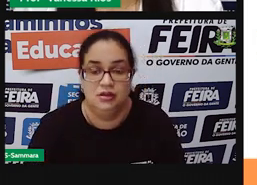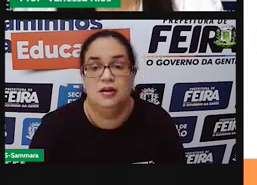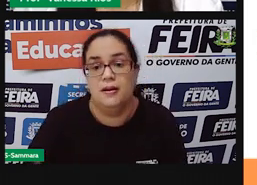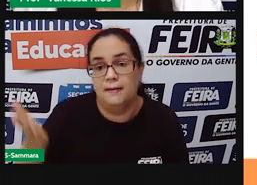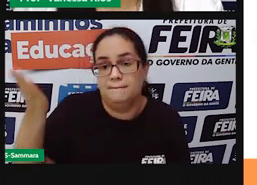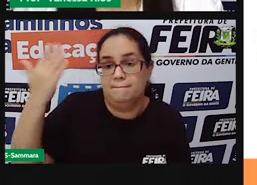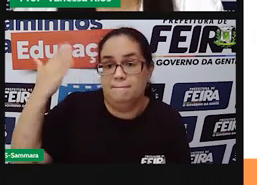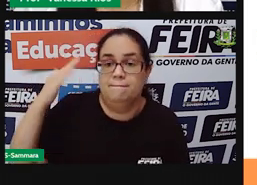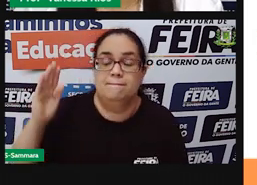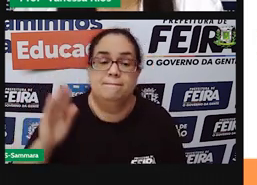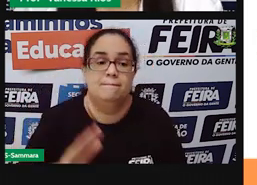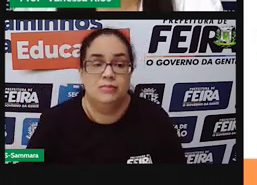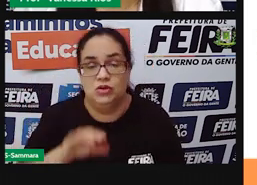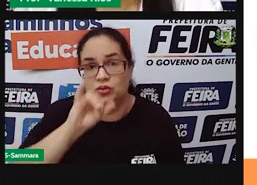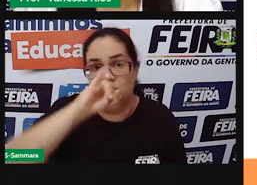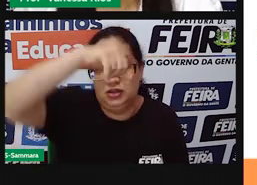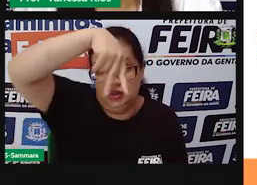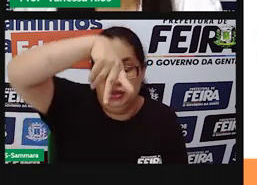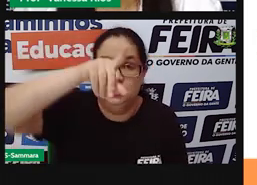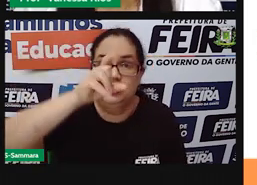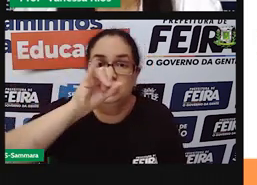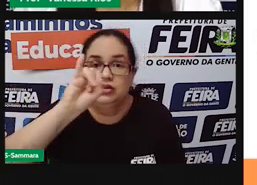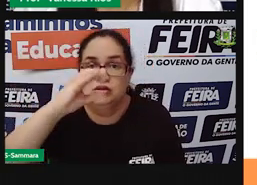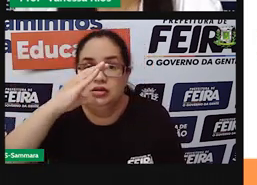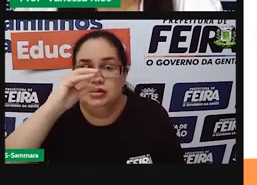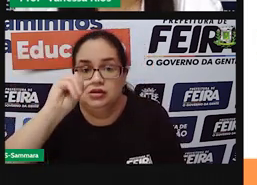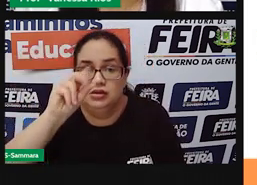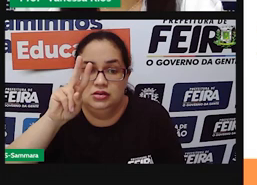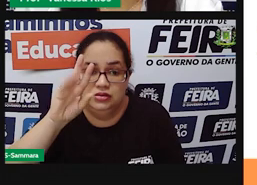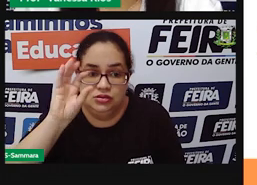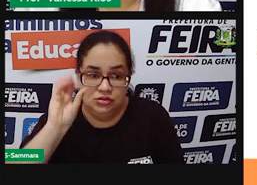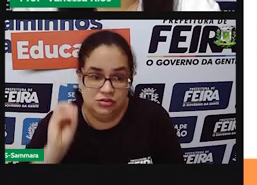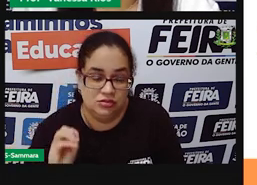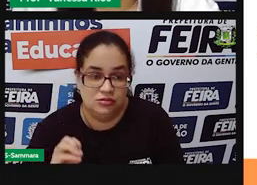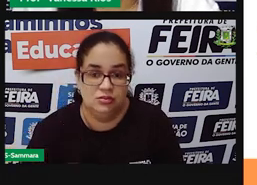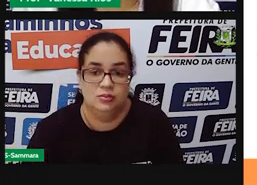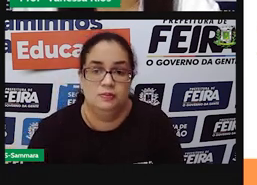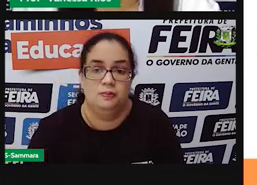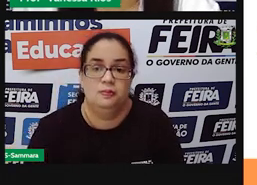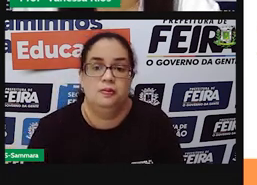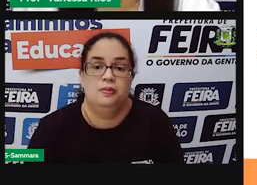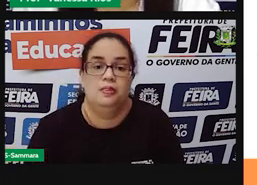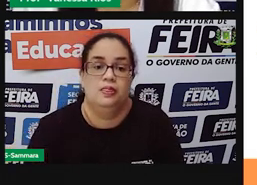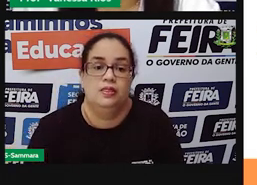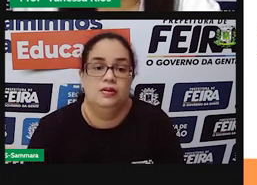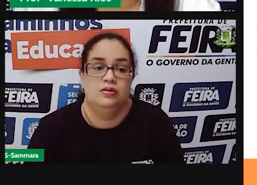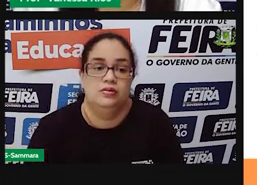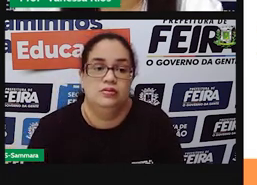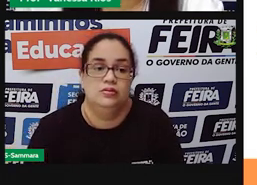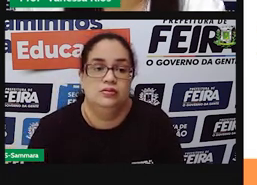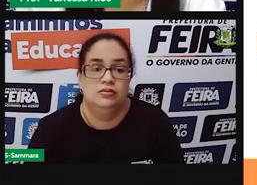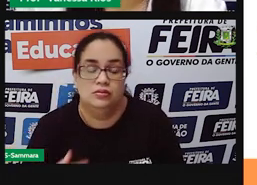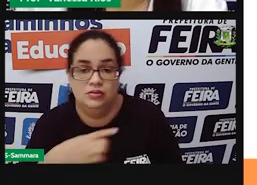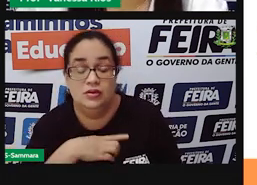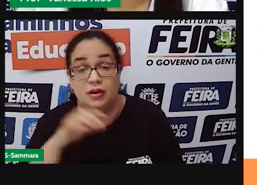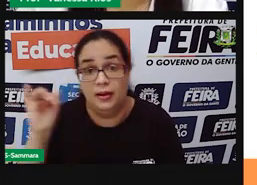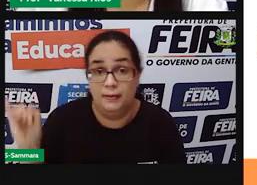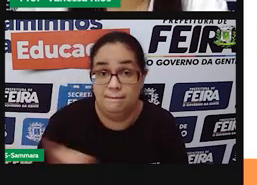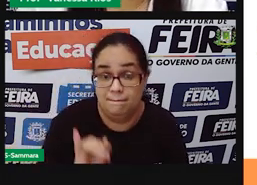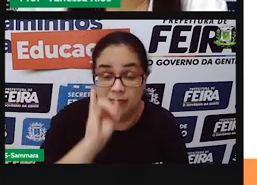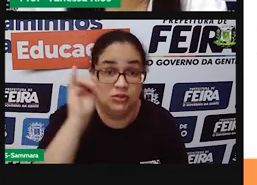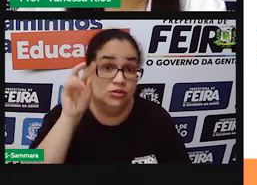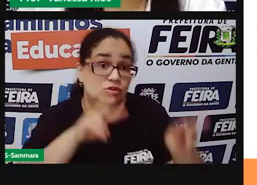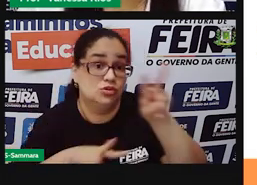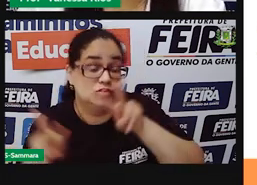pretérito perfeito do indicativo. Que é o tempo em que deste está. É muito importante a gente